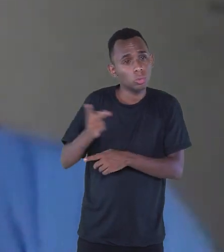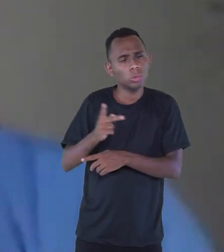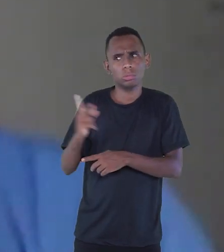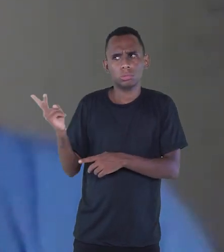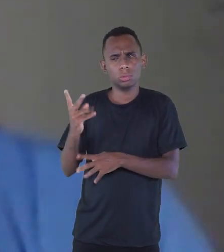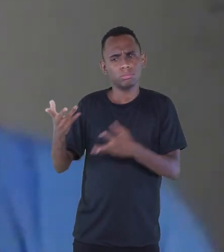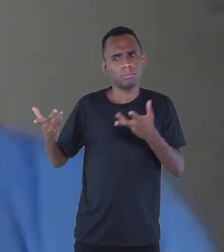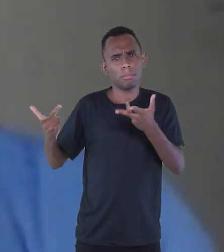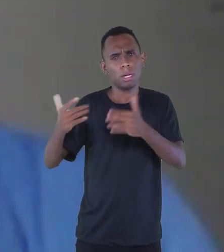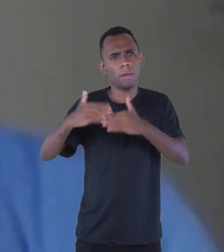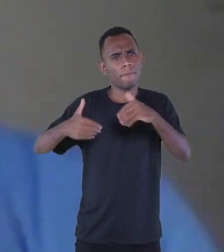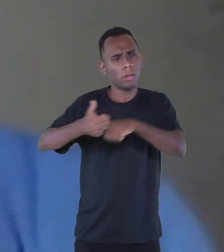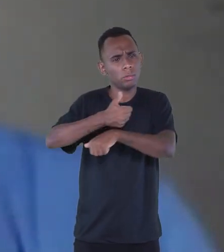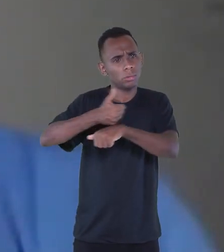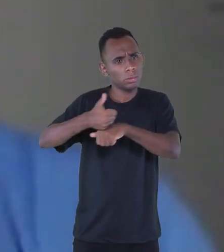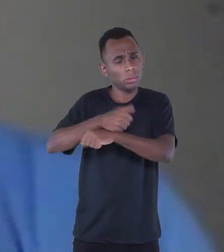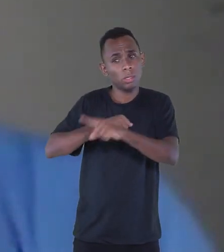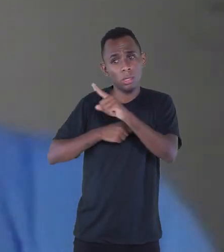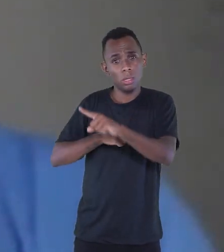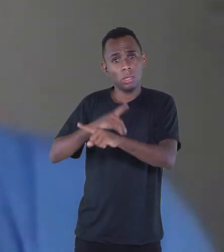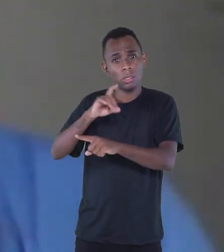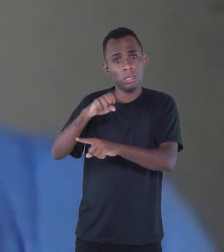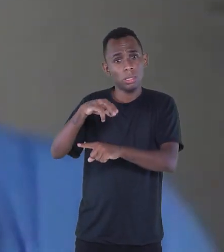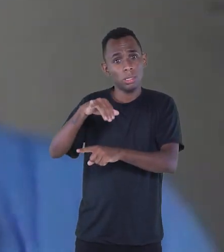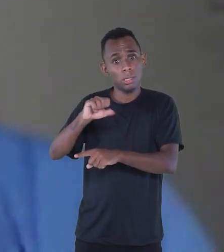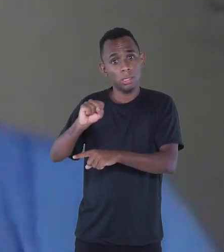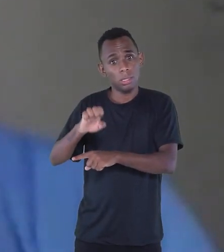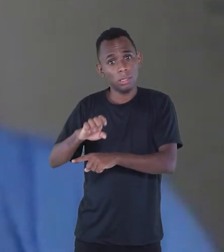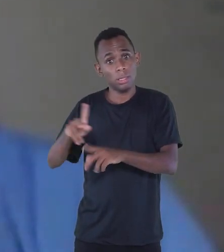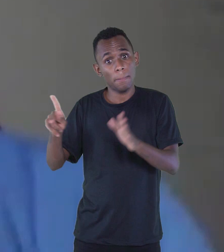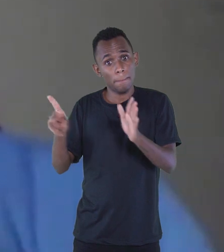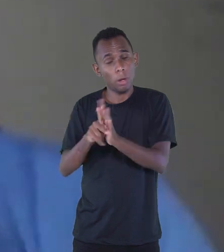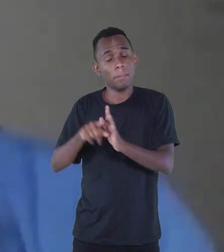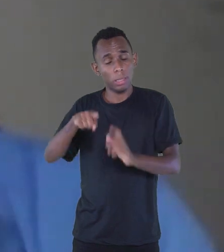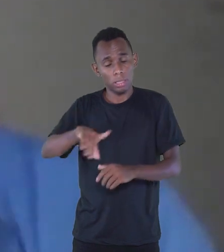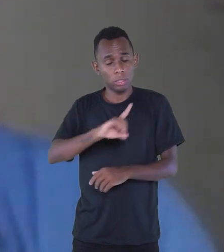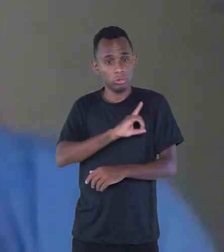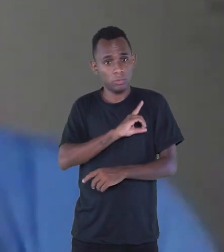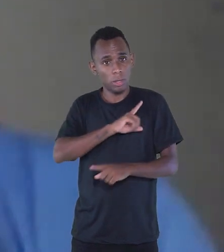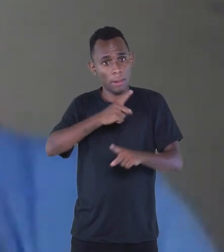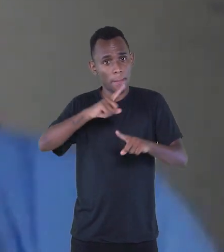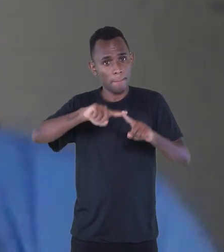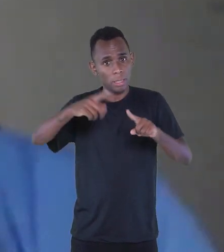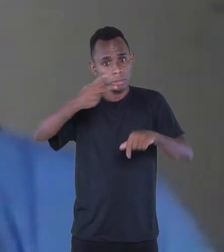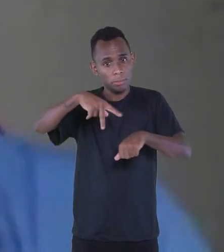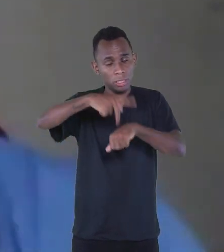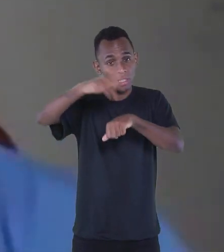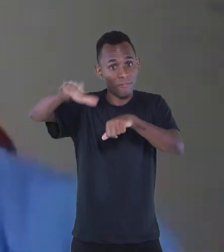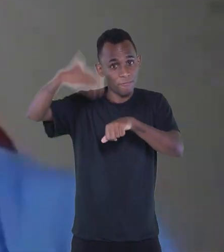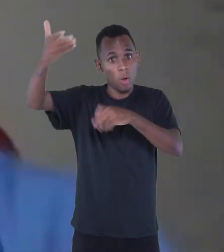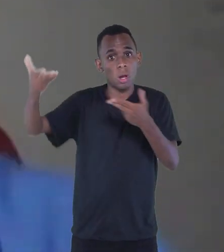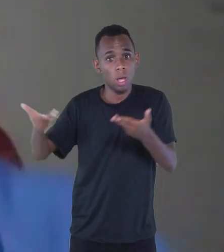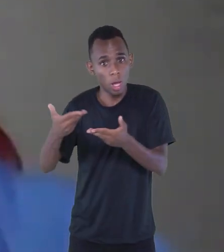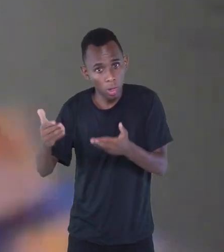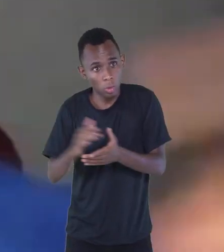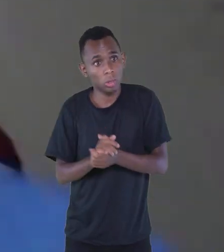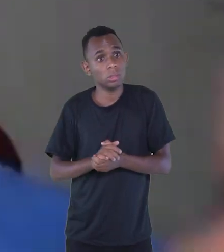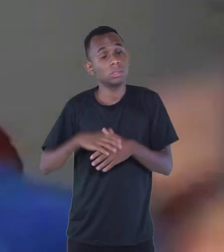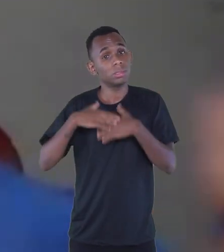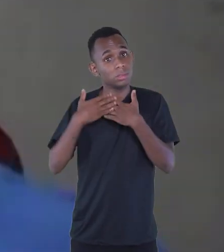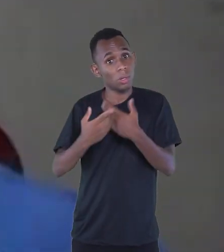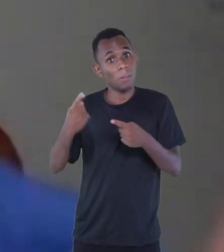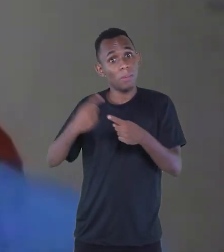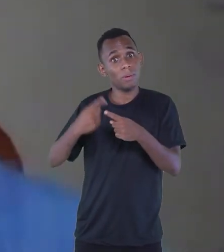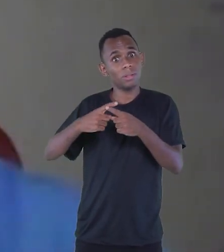ilustradores que eu encontrei. A Denise é uma menina daqui de Binópolis, mas está na Bélgica. E aí a gente faz a ilustração, dá uma dificuldade,